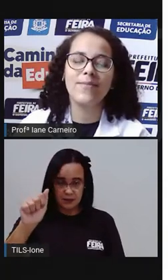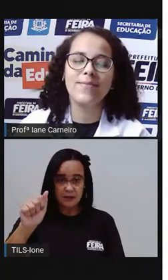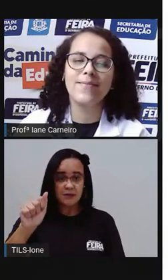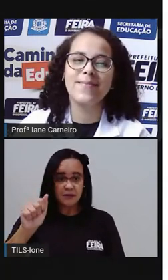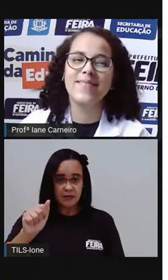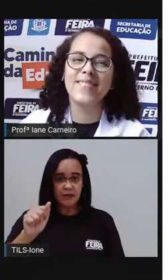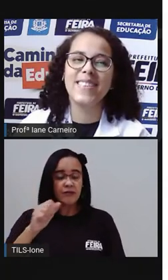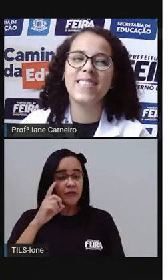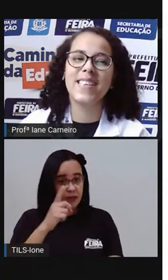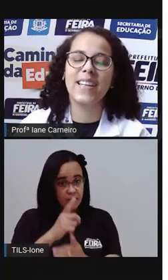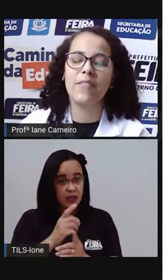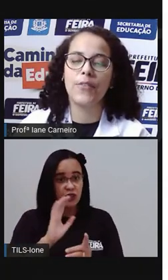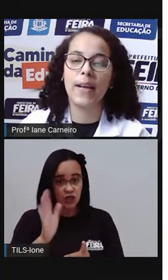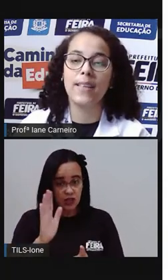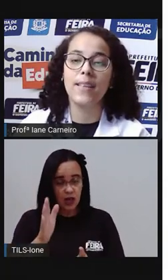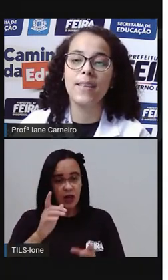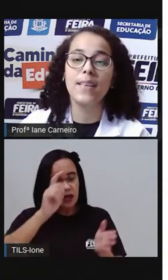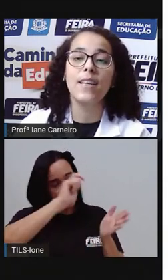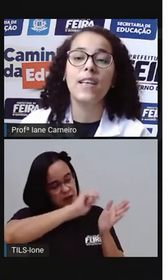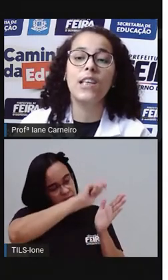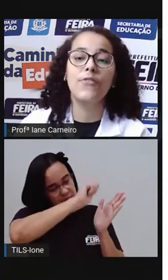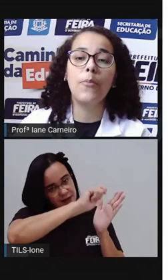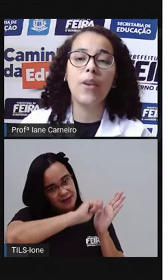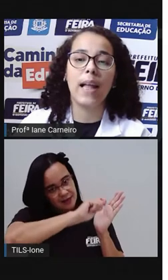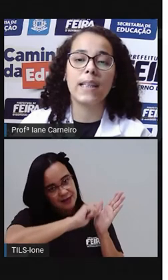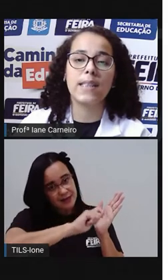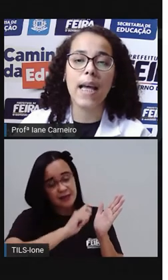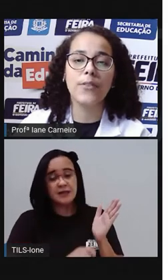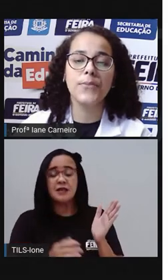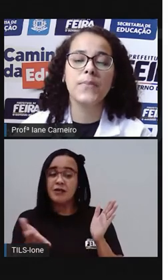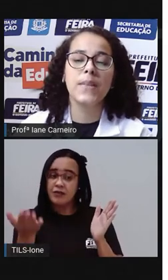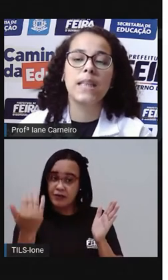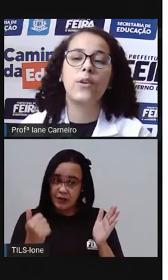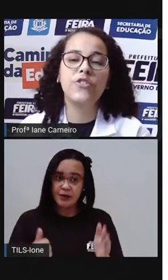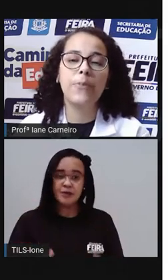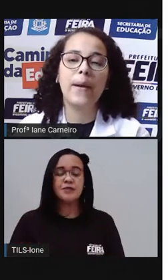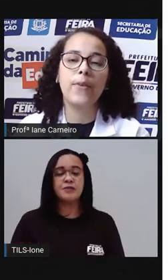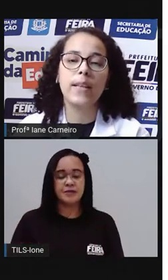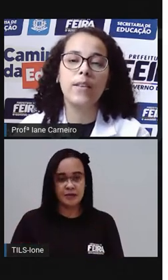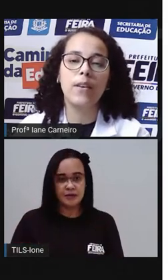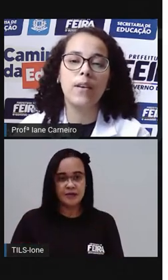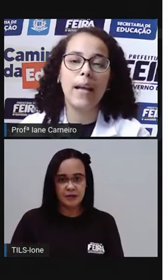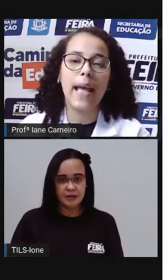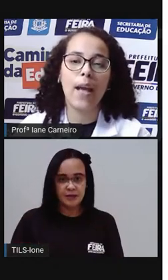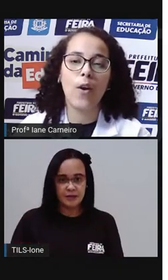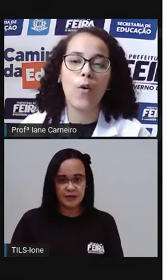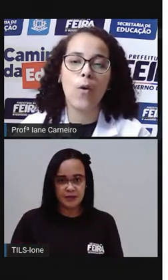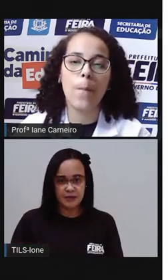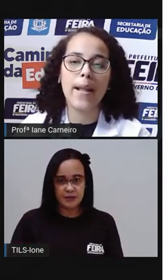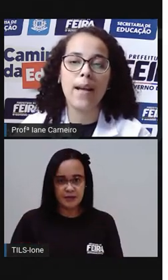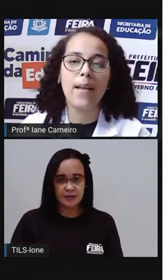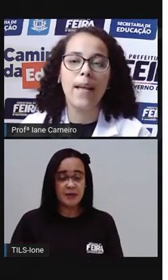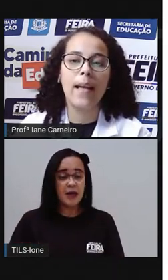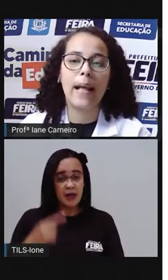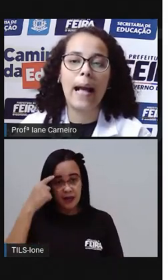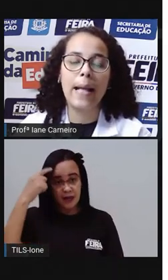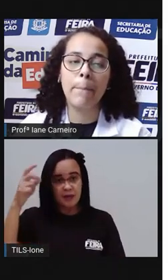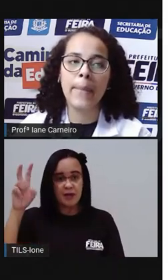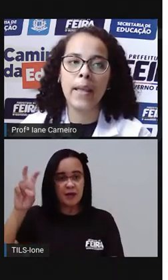Acharam? Escrevam aí. E vamos lá, tá certo? Então a gente parou aqui, ó. É cobra